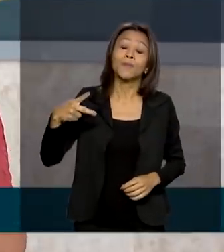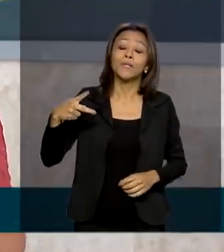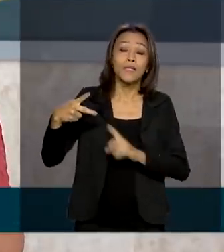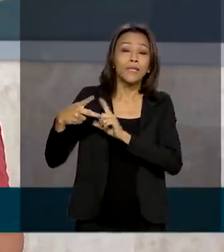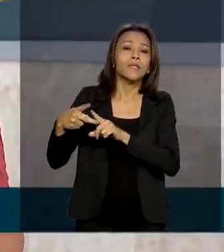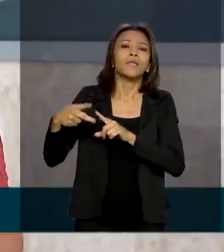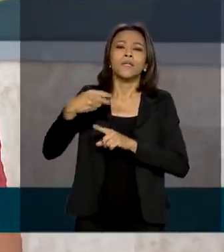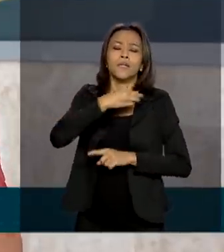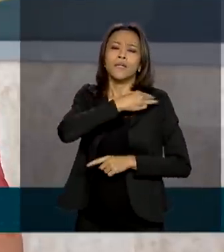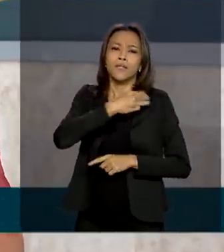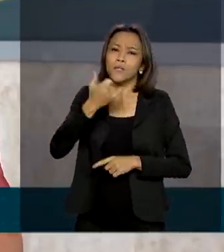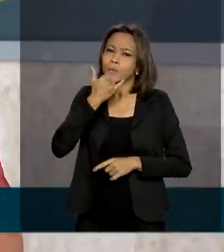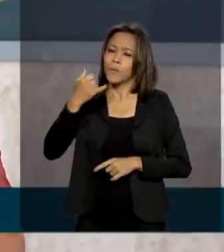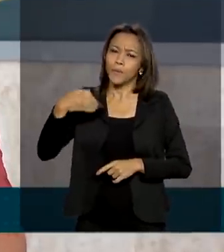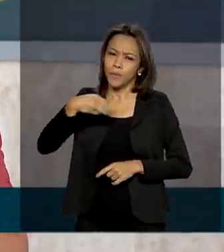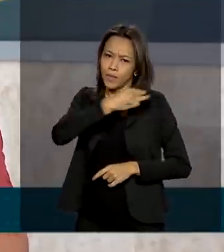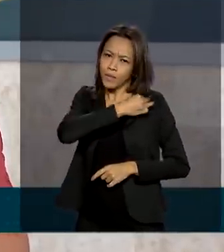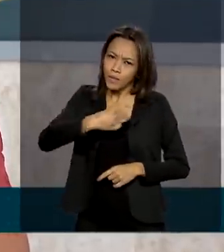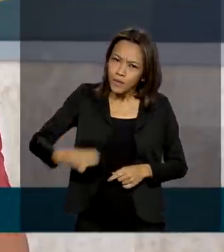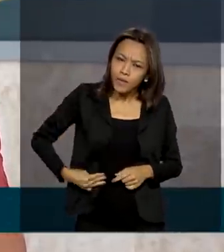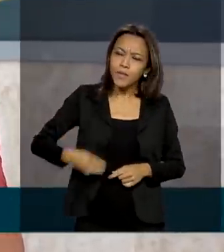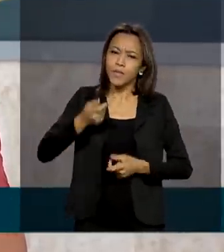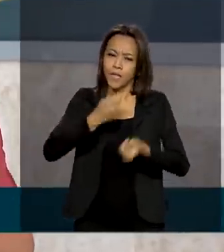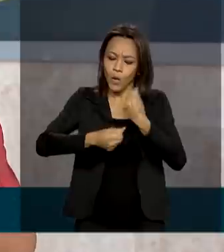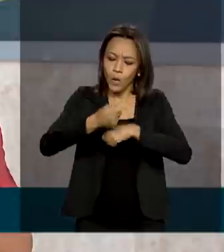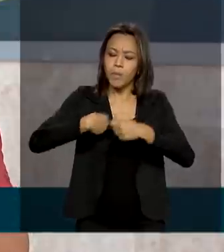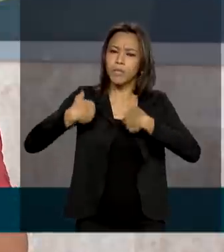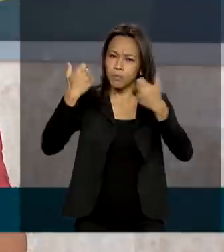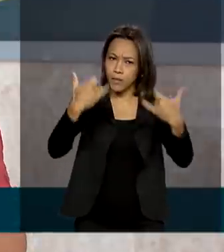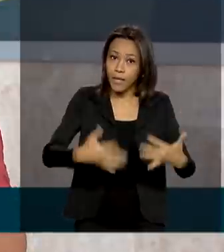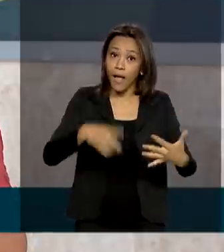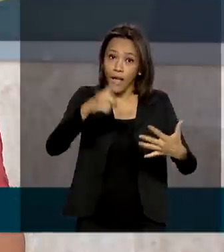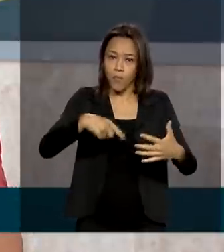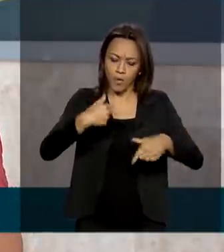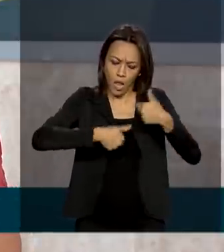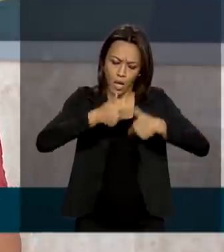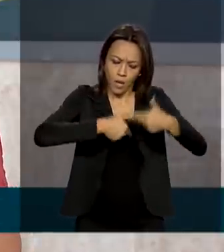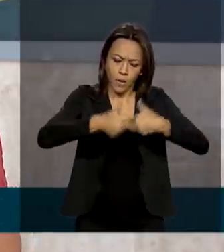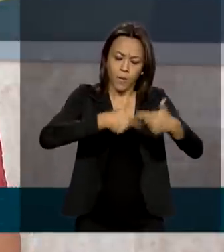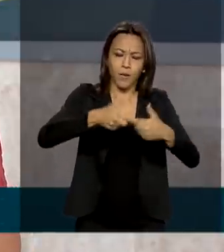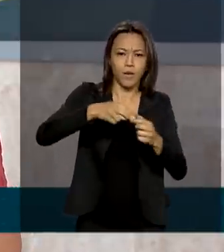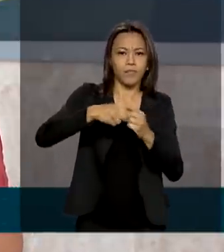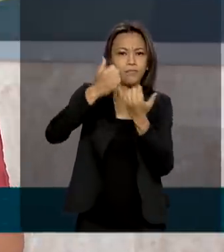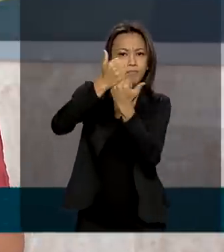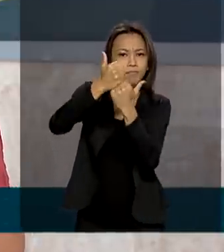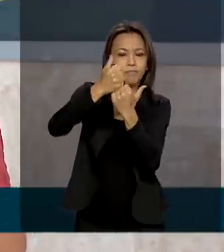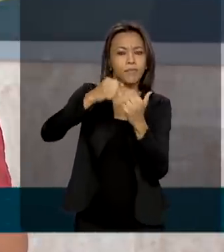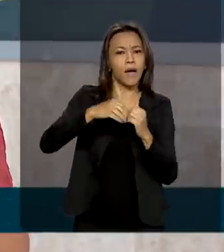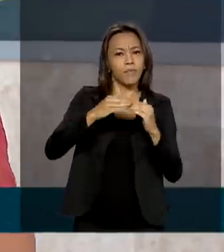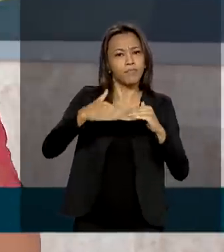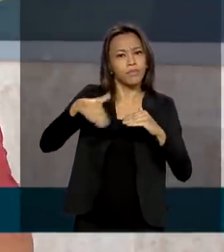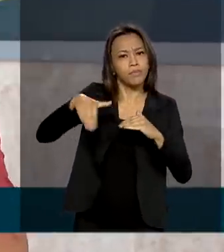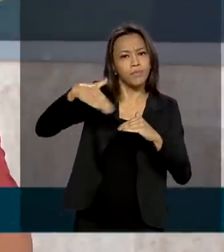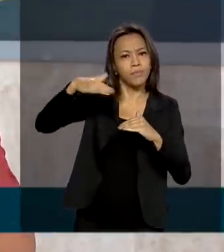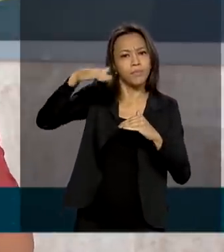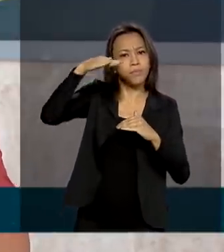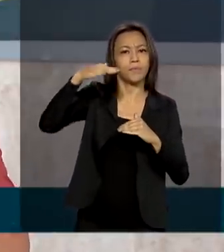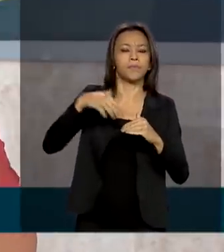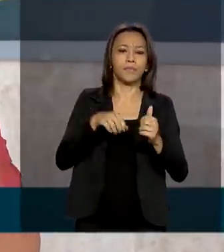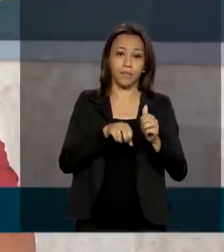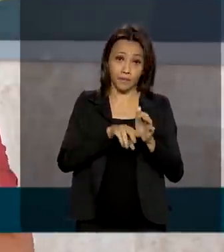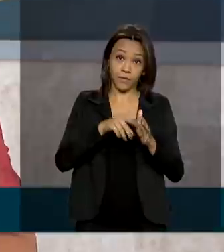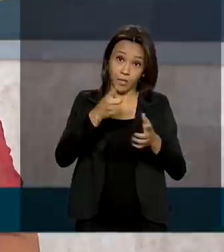essa reforma. Ela disse que a ideia é garantir a progressão por mérito dos trabalhadores, dos servidores e também que a medida terá validade